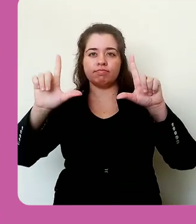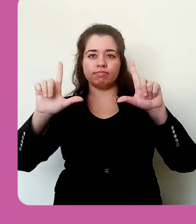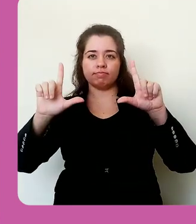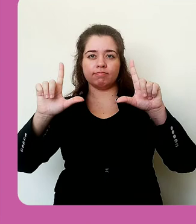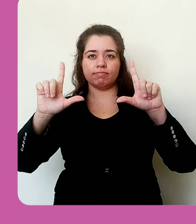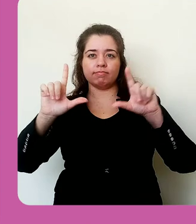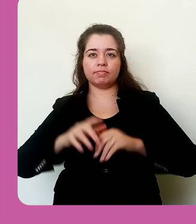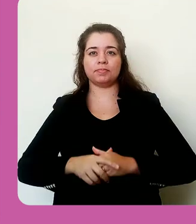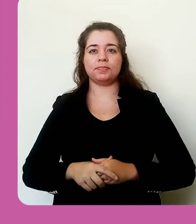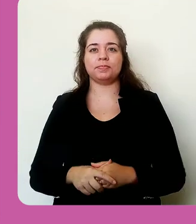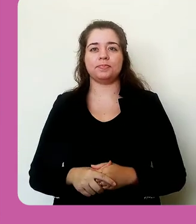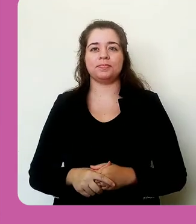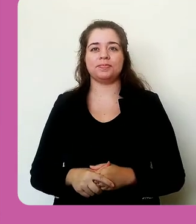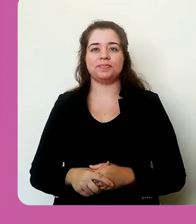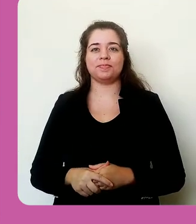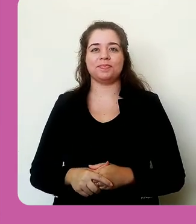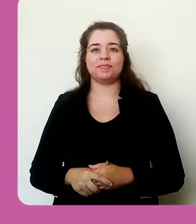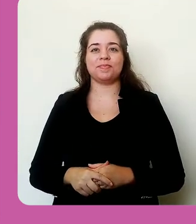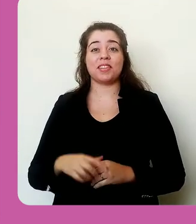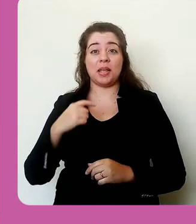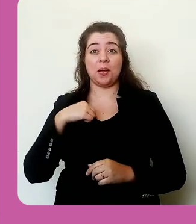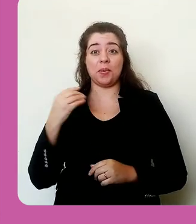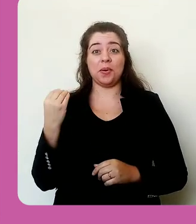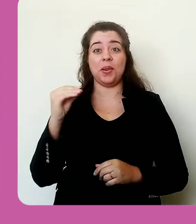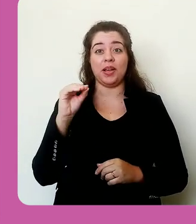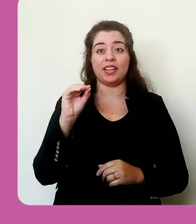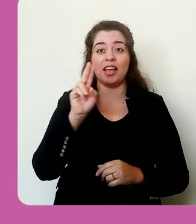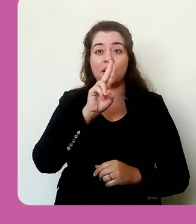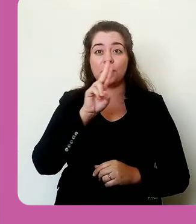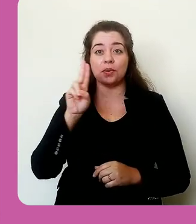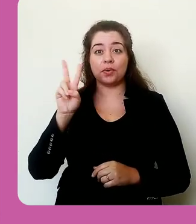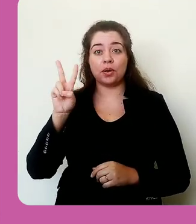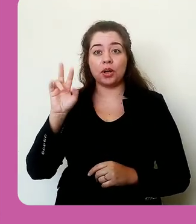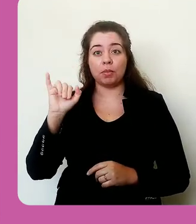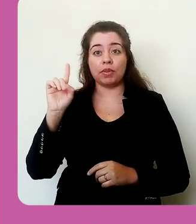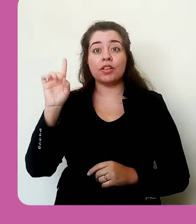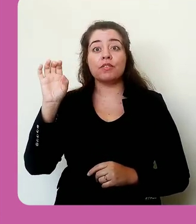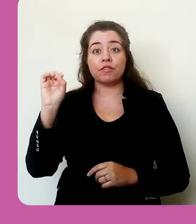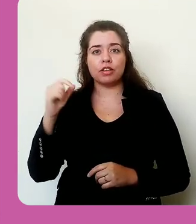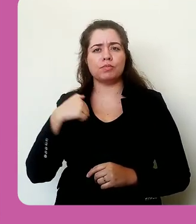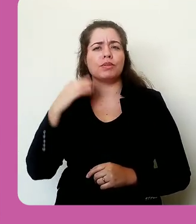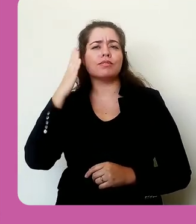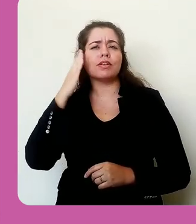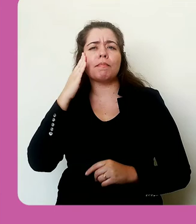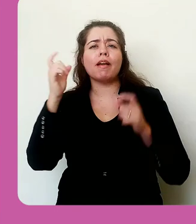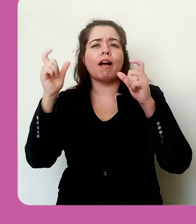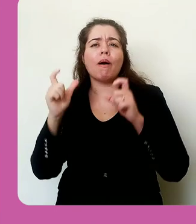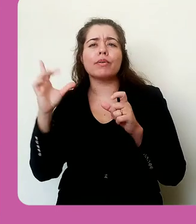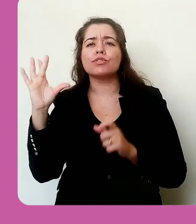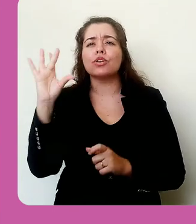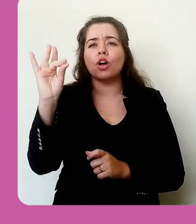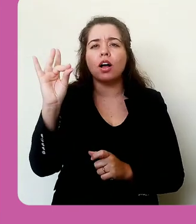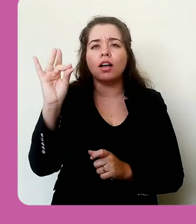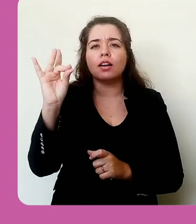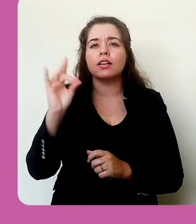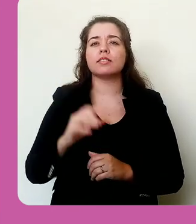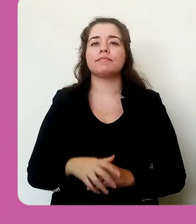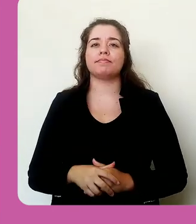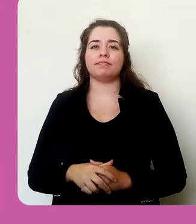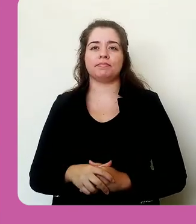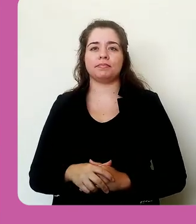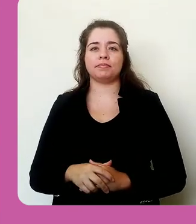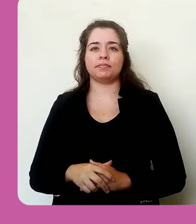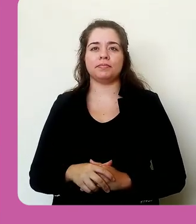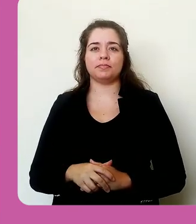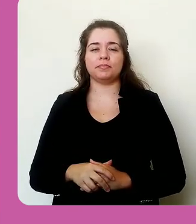Vejam que eu deixei ali, escrito vídeo. Justamente para marcar aonde que eu quero colar. Procurem a linha que está o